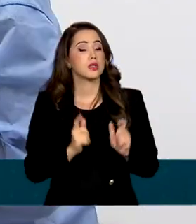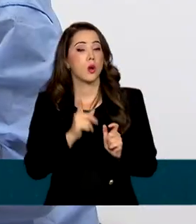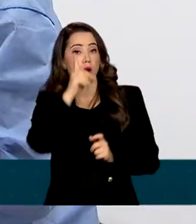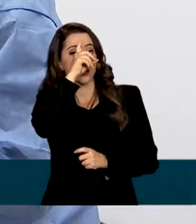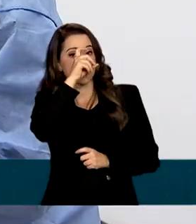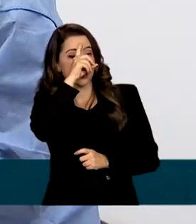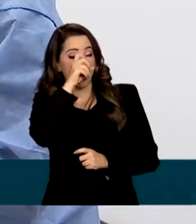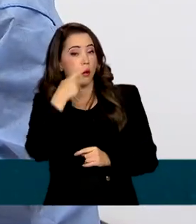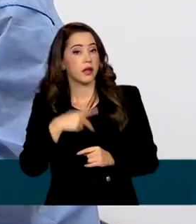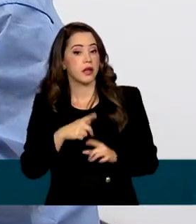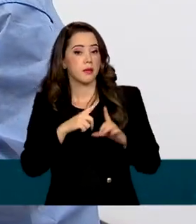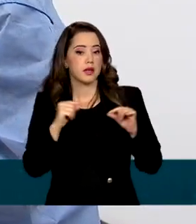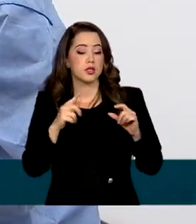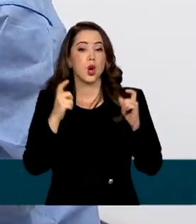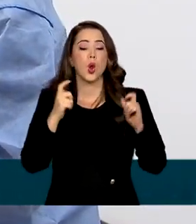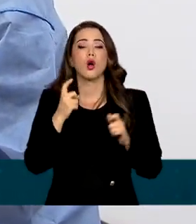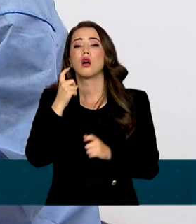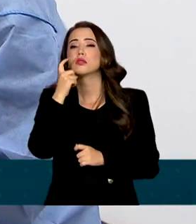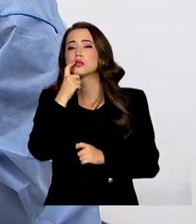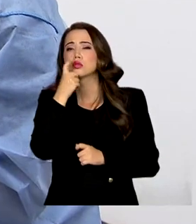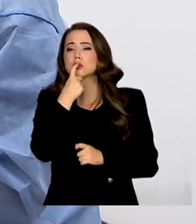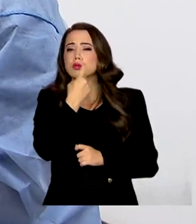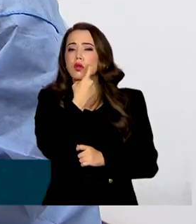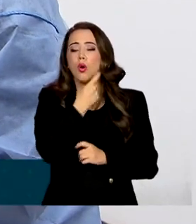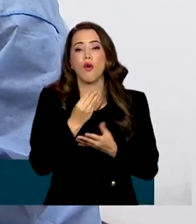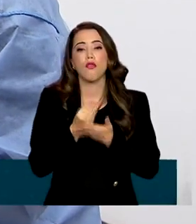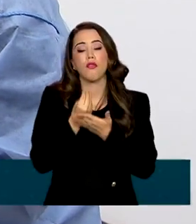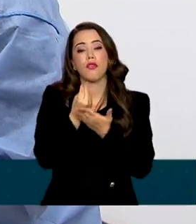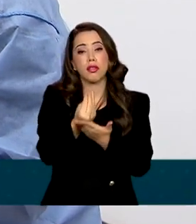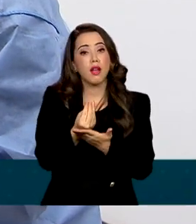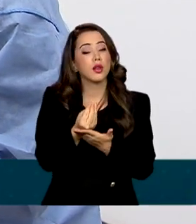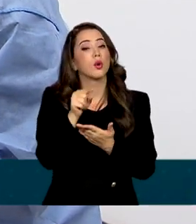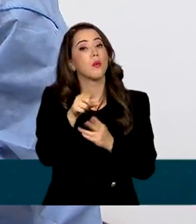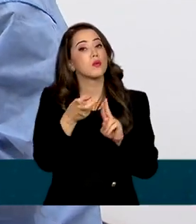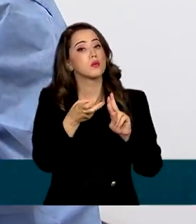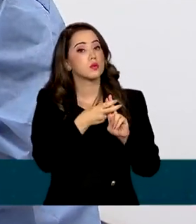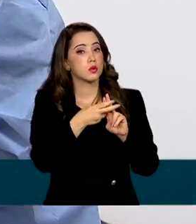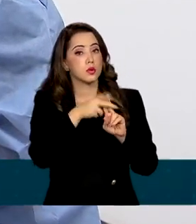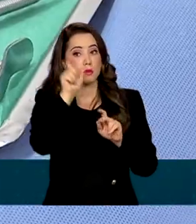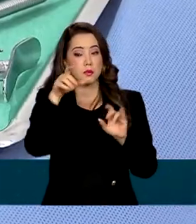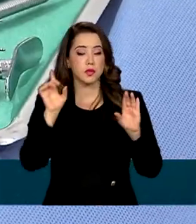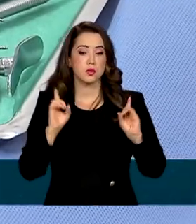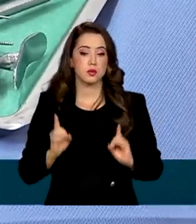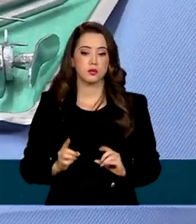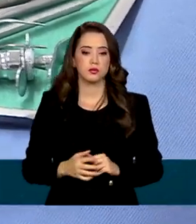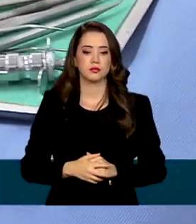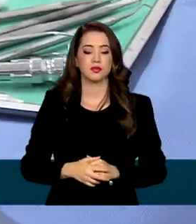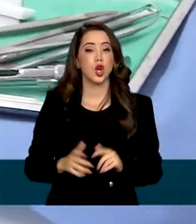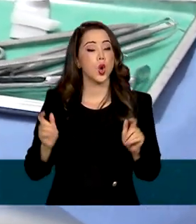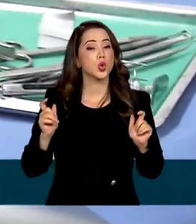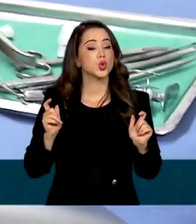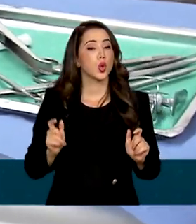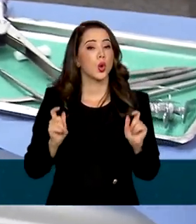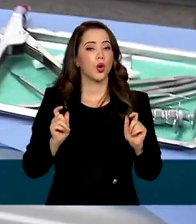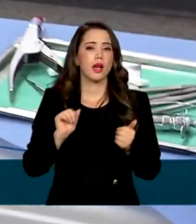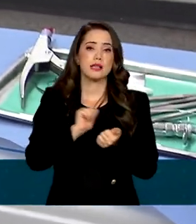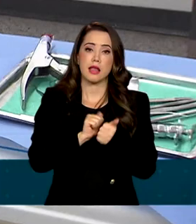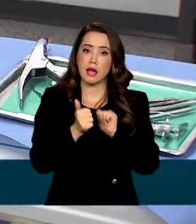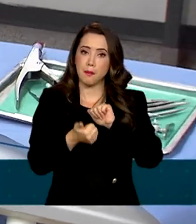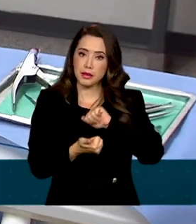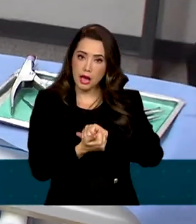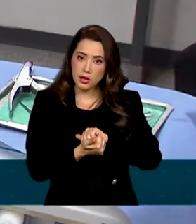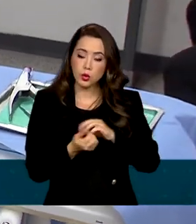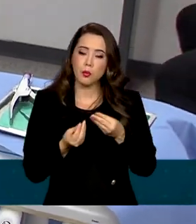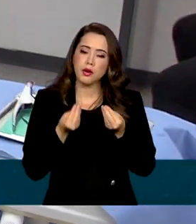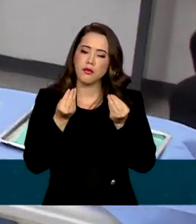Brasília um setor odontológico oferecido pelo SUS para pessoas com deficiência. Os consultórios são adaptados